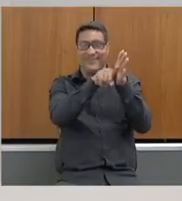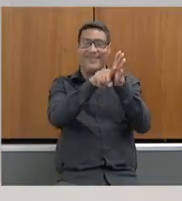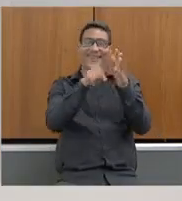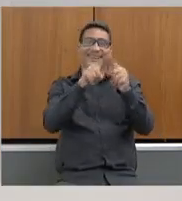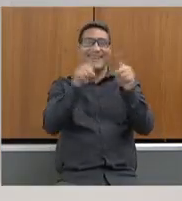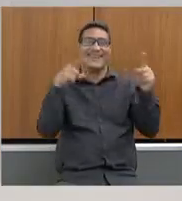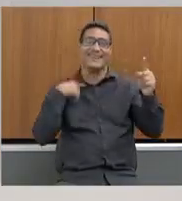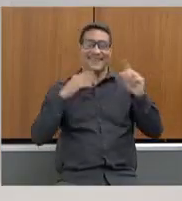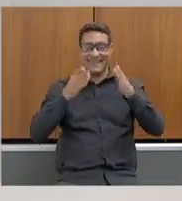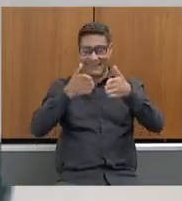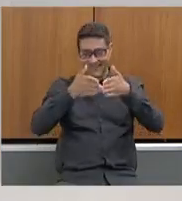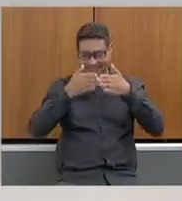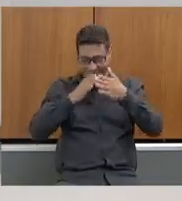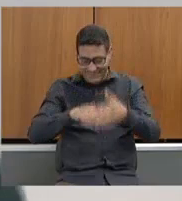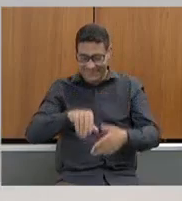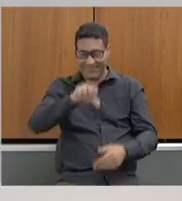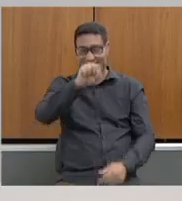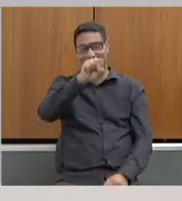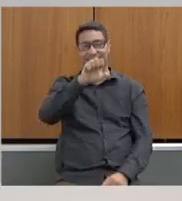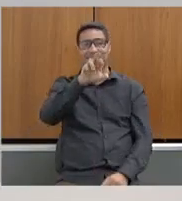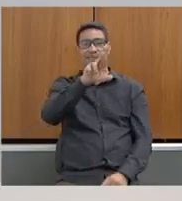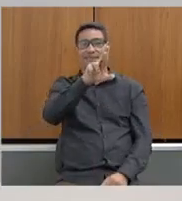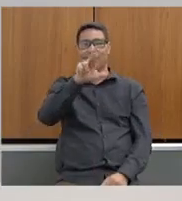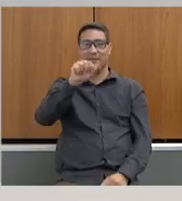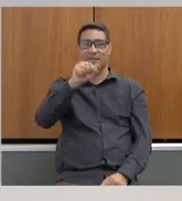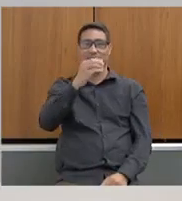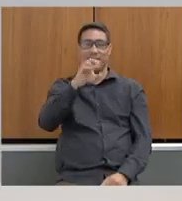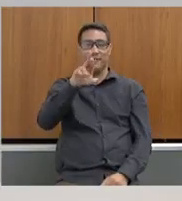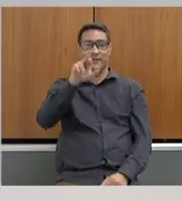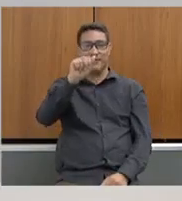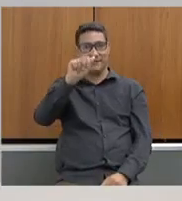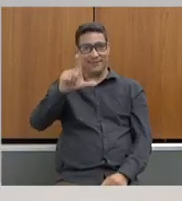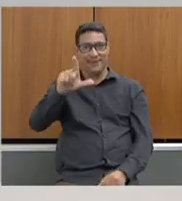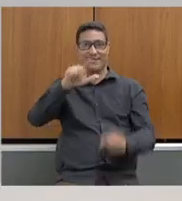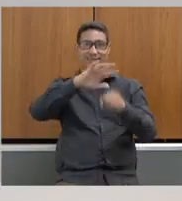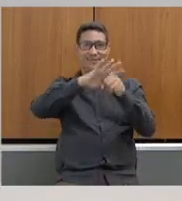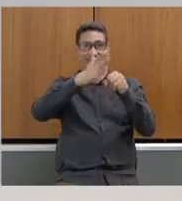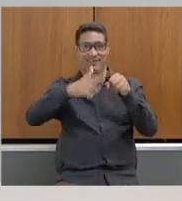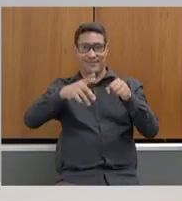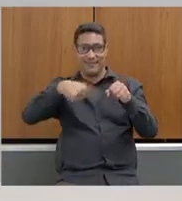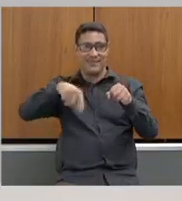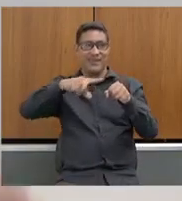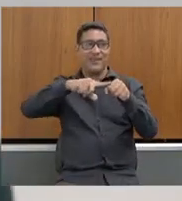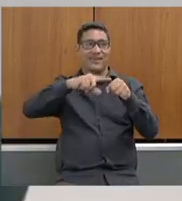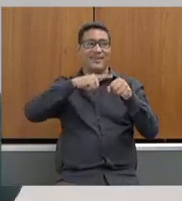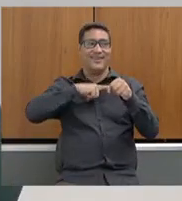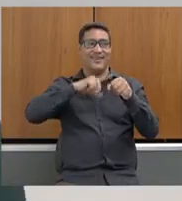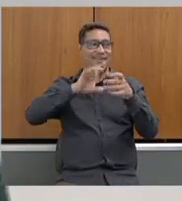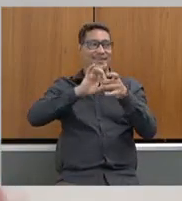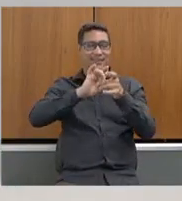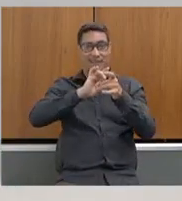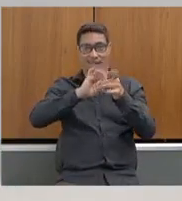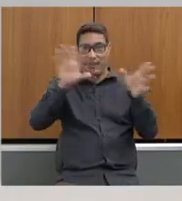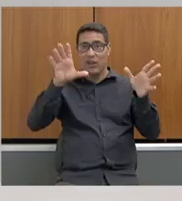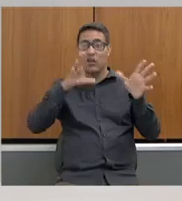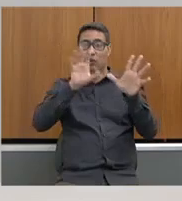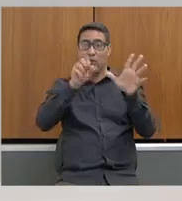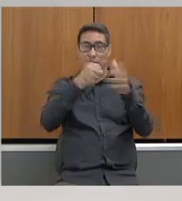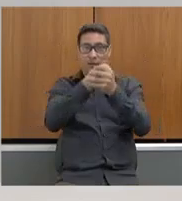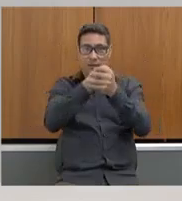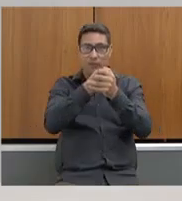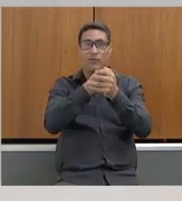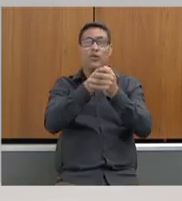solicitamos na Serra do Curral ao subsecretário Alexandre, ele foi classificado como restrito,